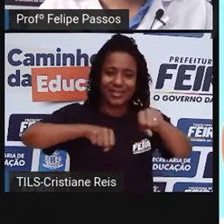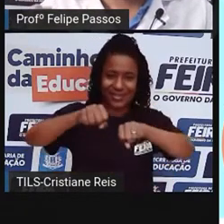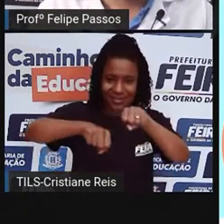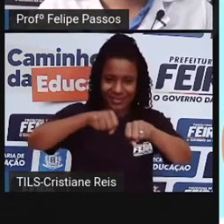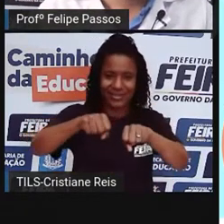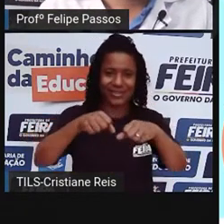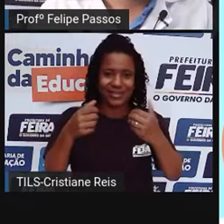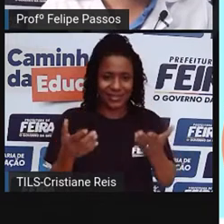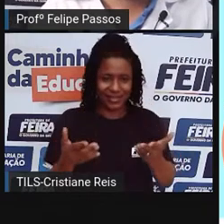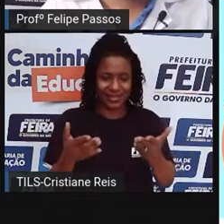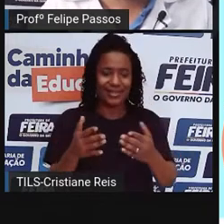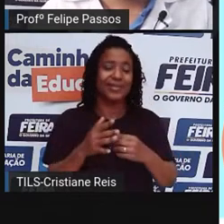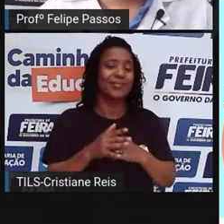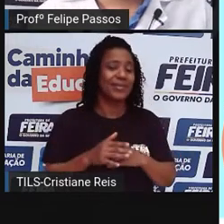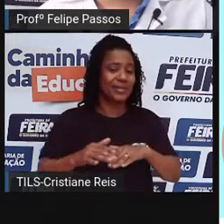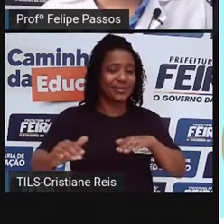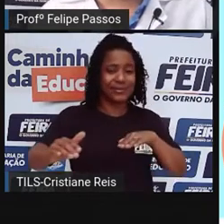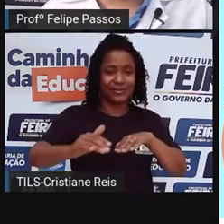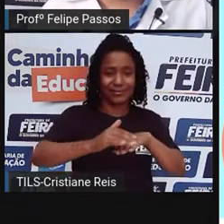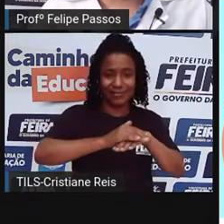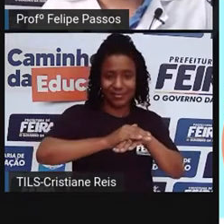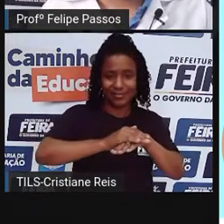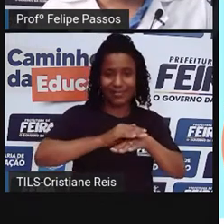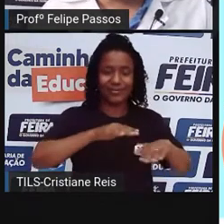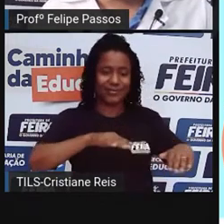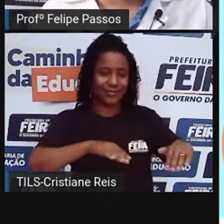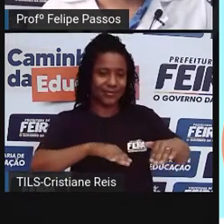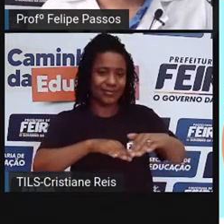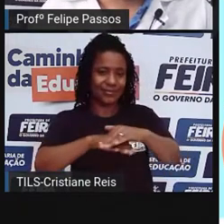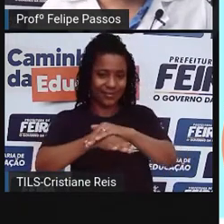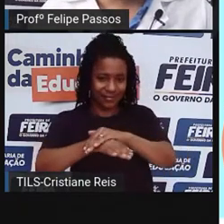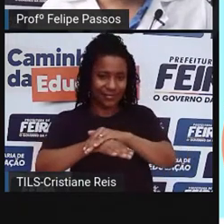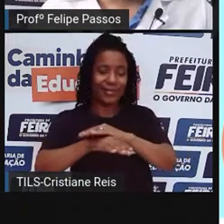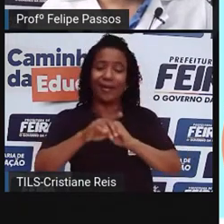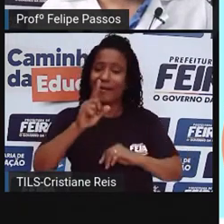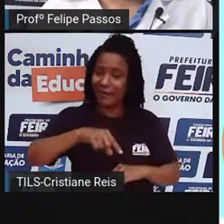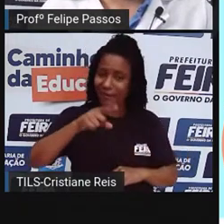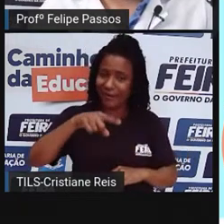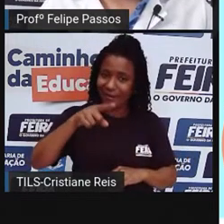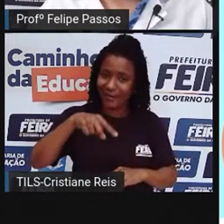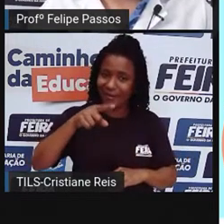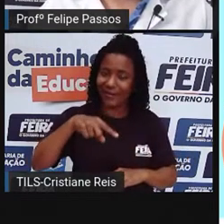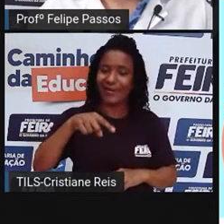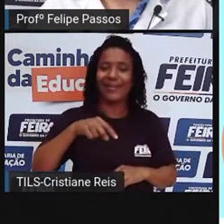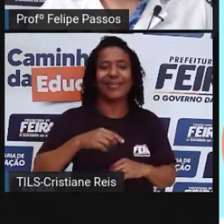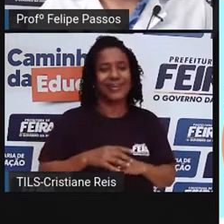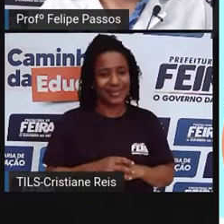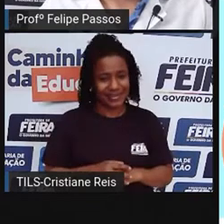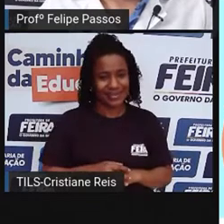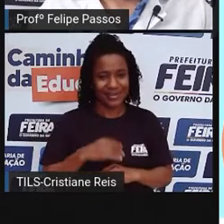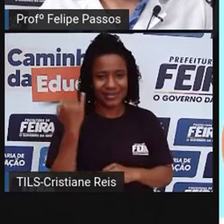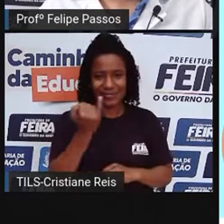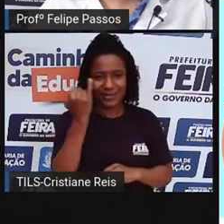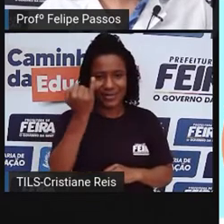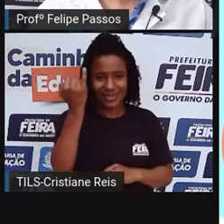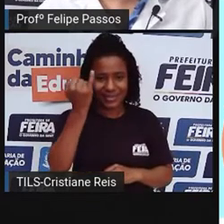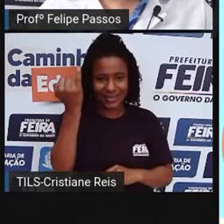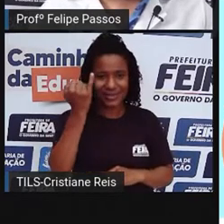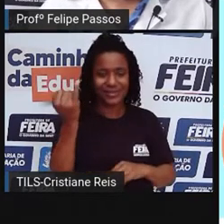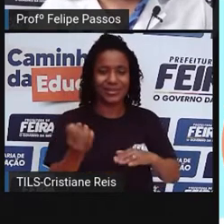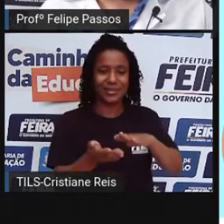já é uma ferramenta que o ser humano inventou, né? Criou para proteger os pés, porque agora